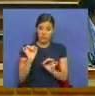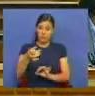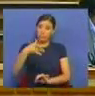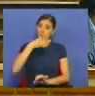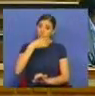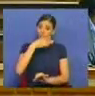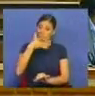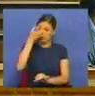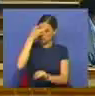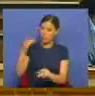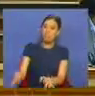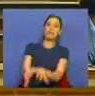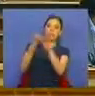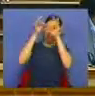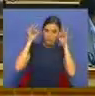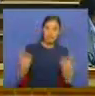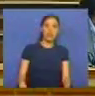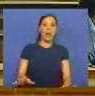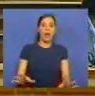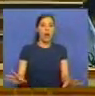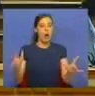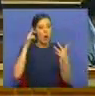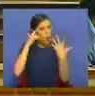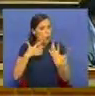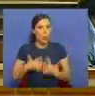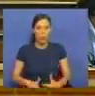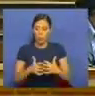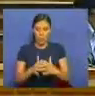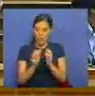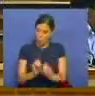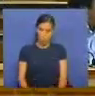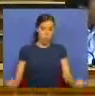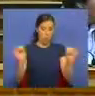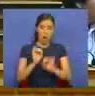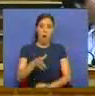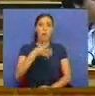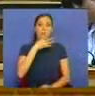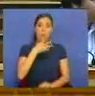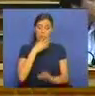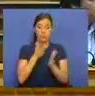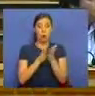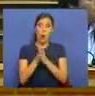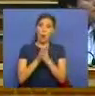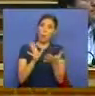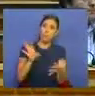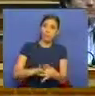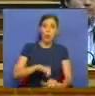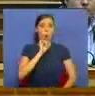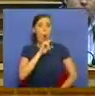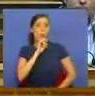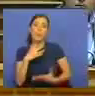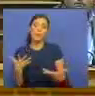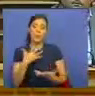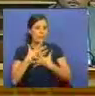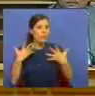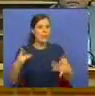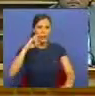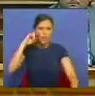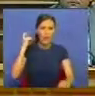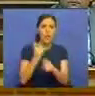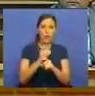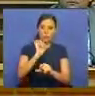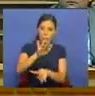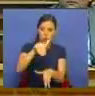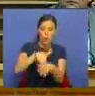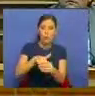intervenção, na íntegra, não tenha a menor dúvida. É uma intervenção oportuna e de grande rigor no seu